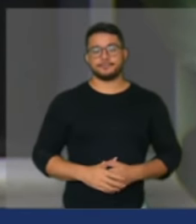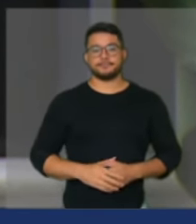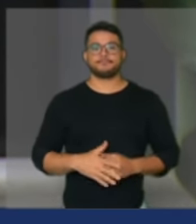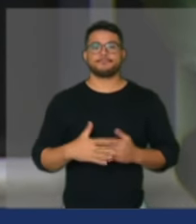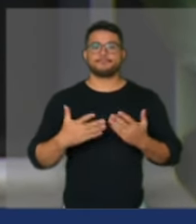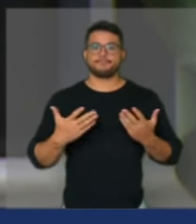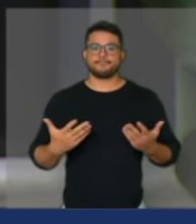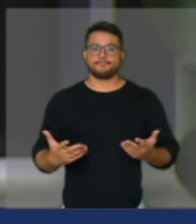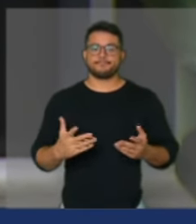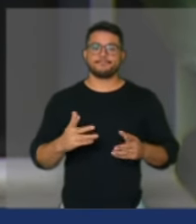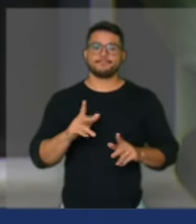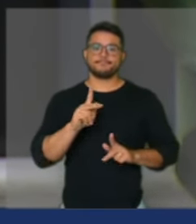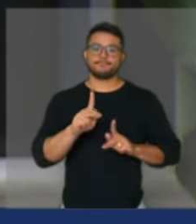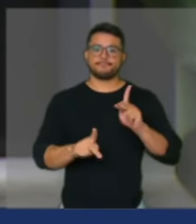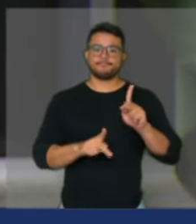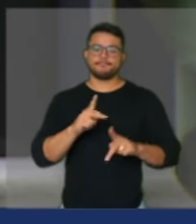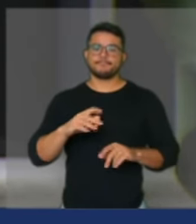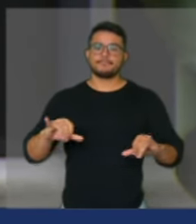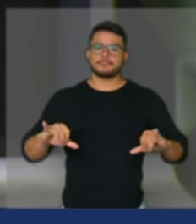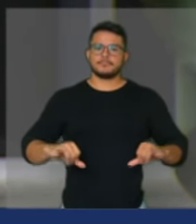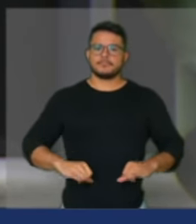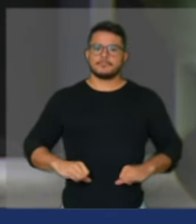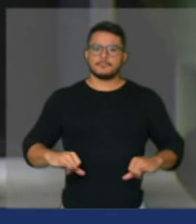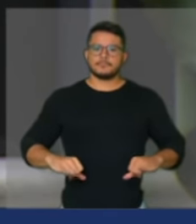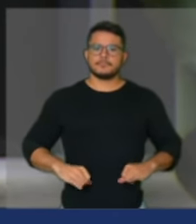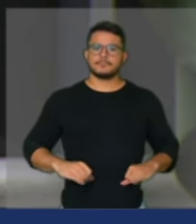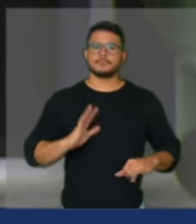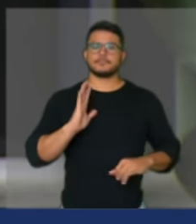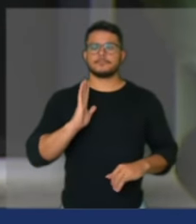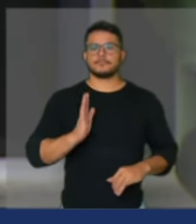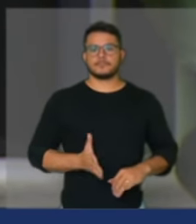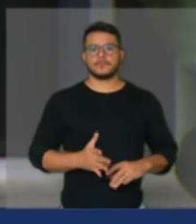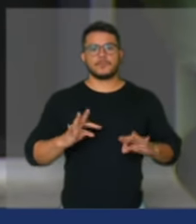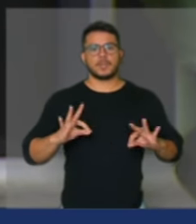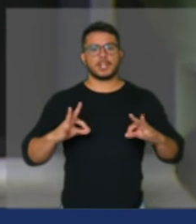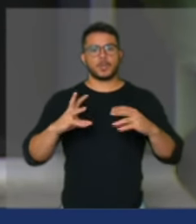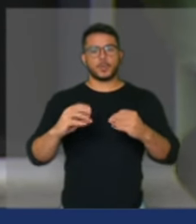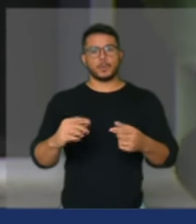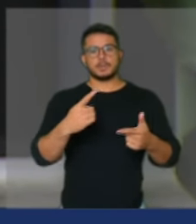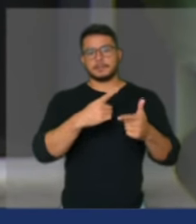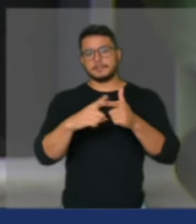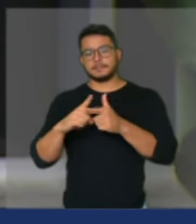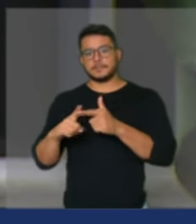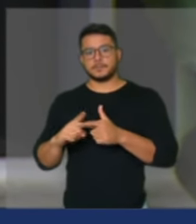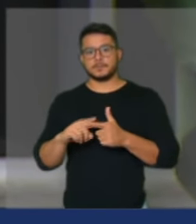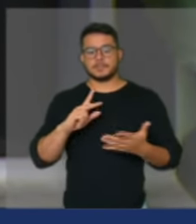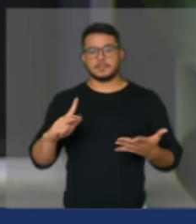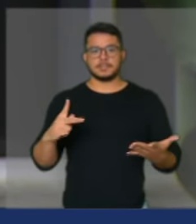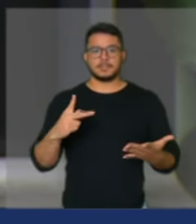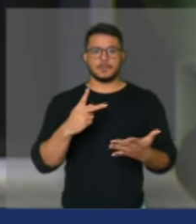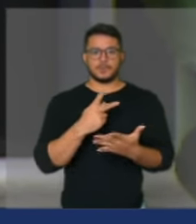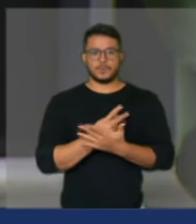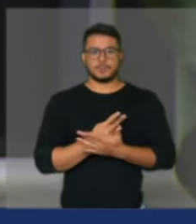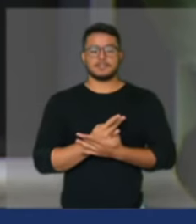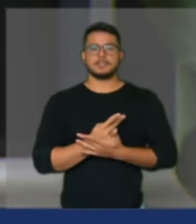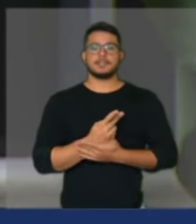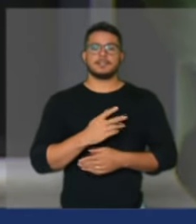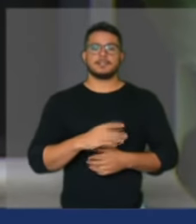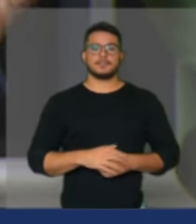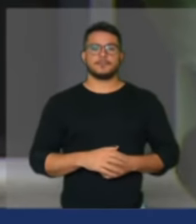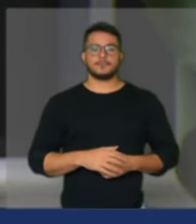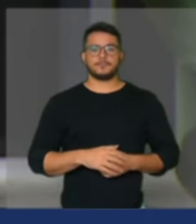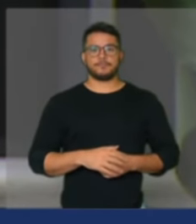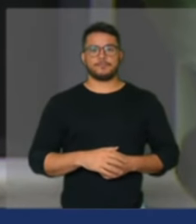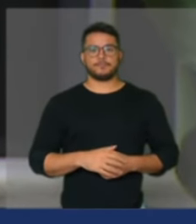povo paga a conta para o crime cometido pelo presidente do banco central e pelo ministro da economia